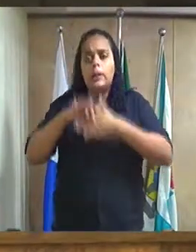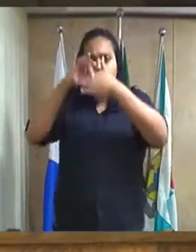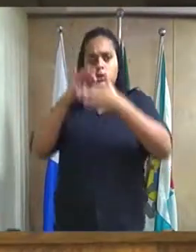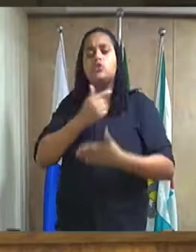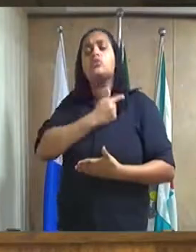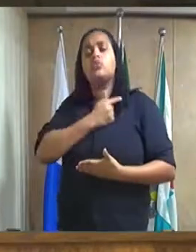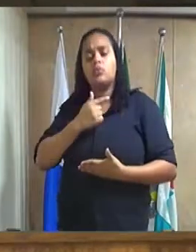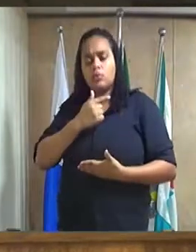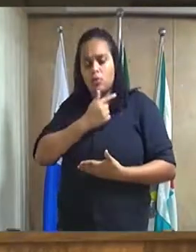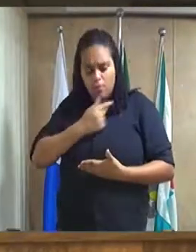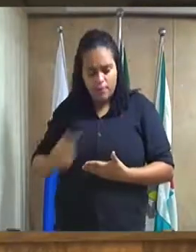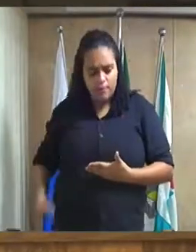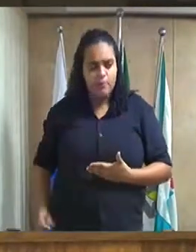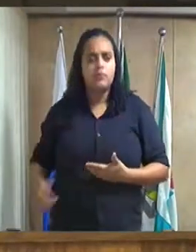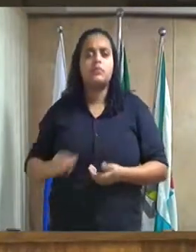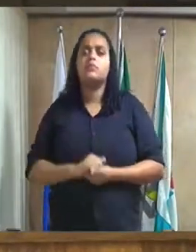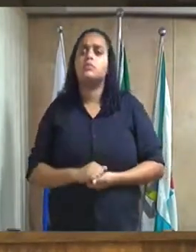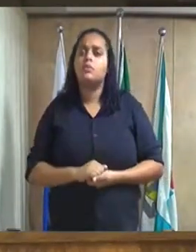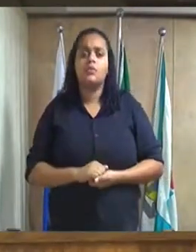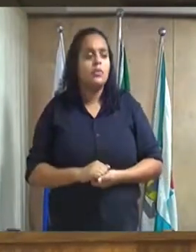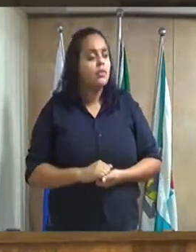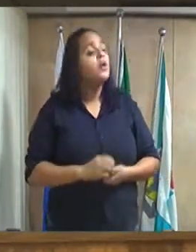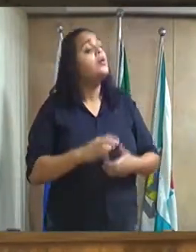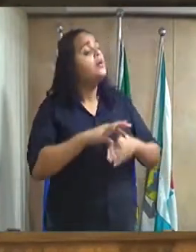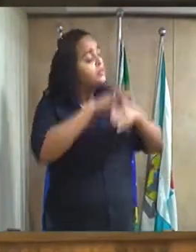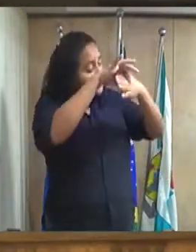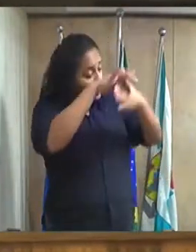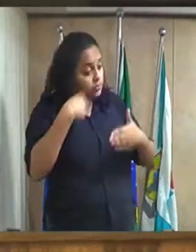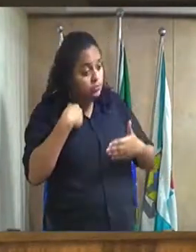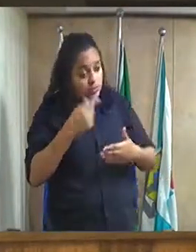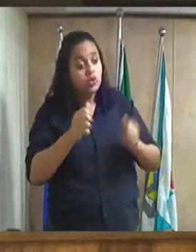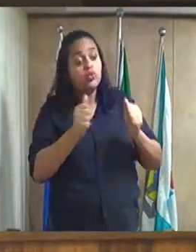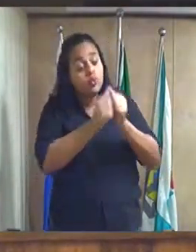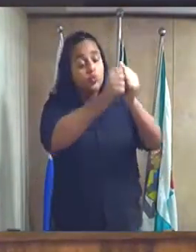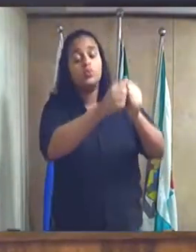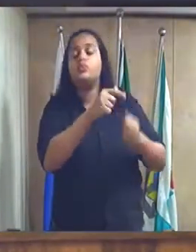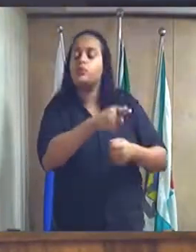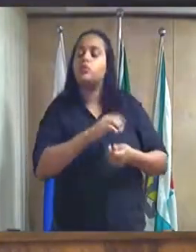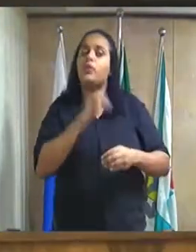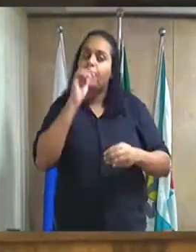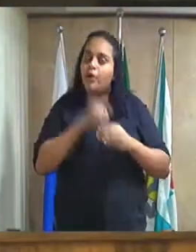eu tenho certeza que eu vou poder contar com o voto de vossa excelência.